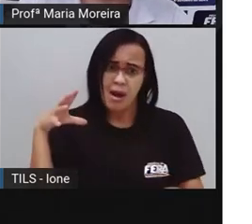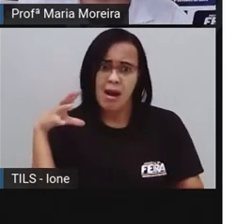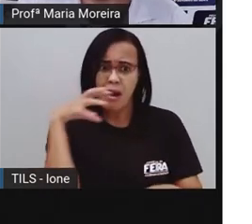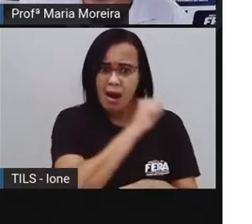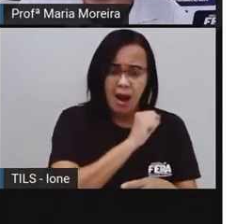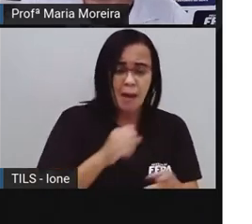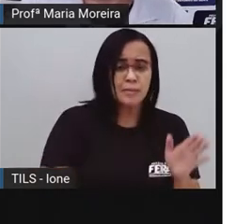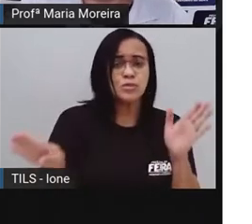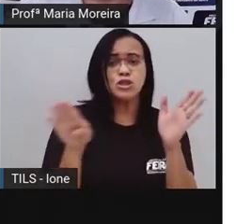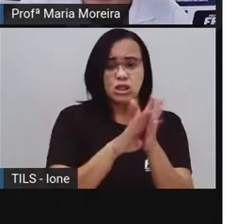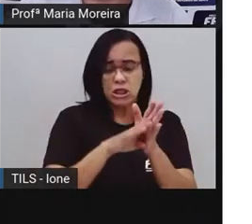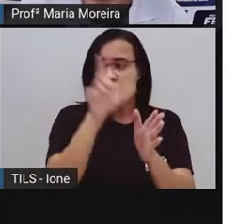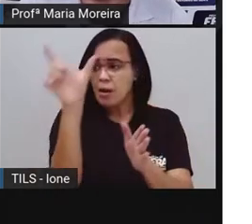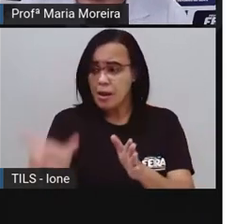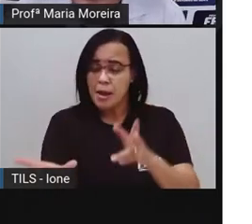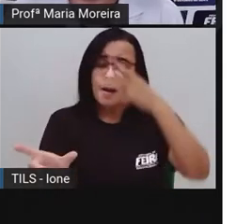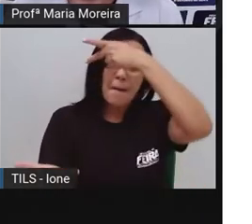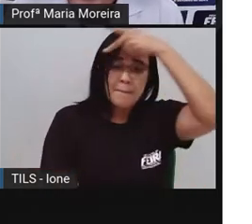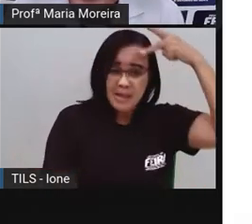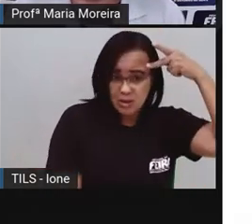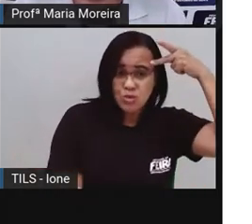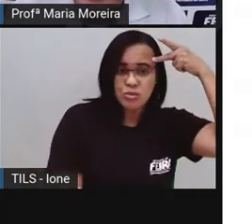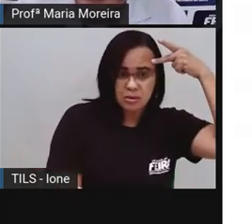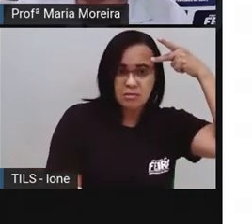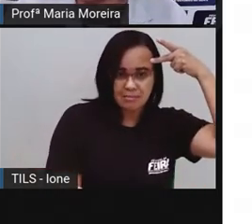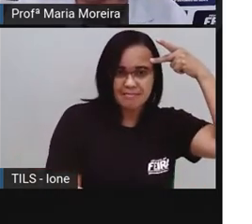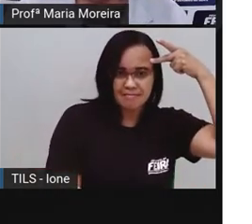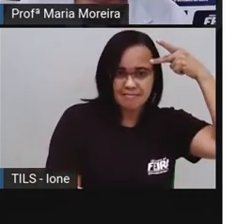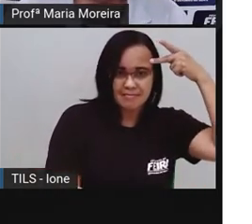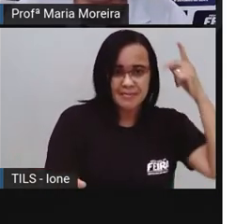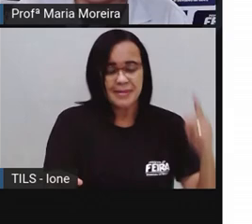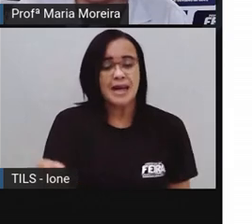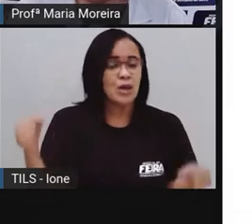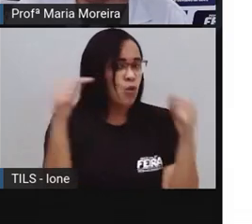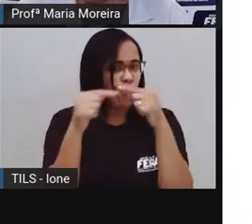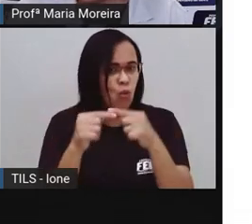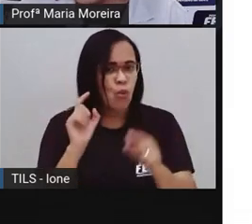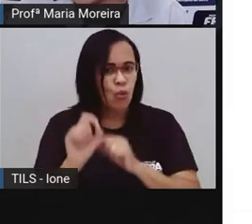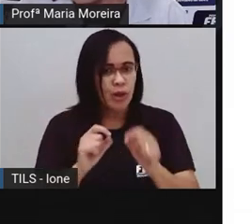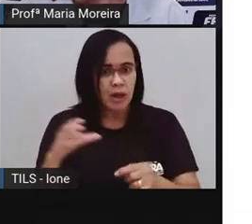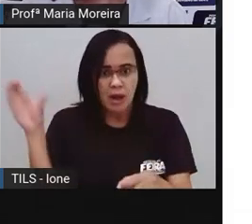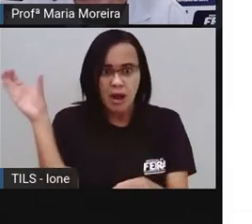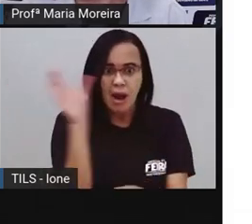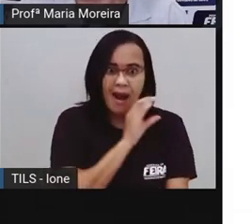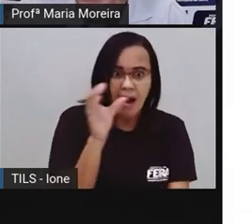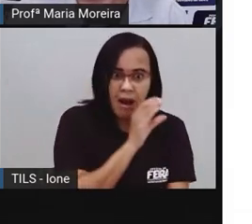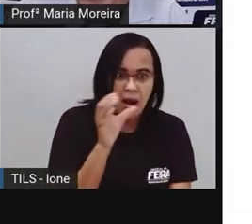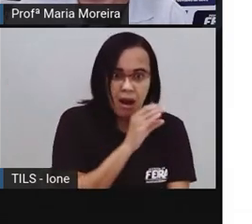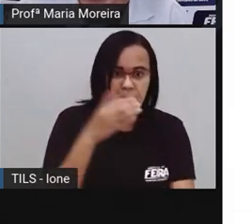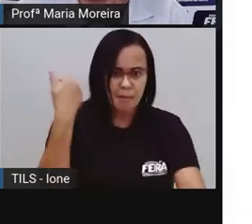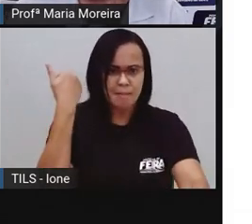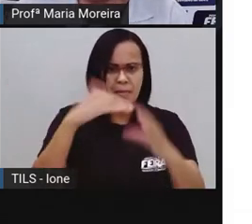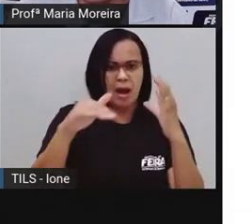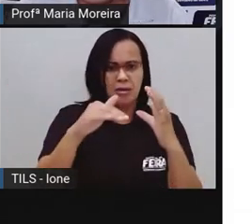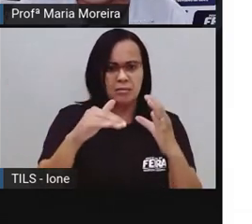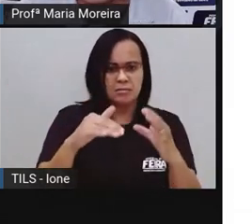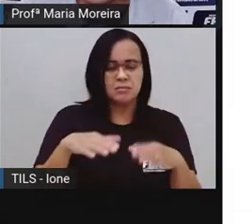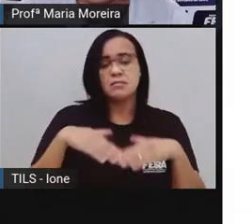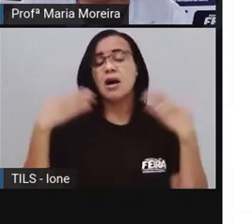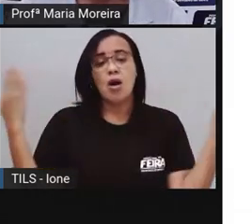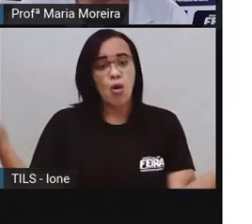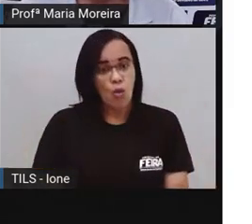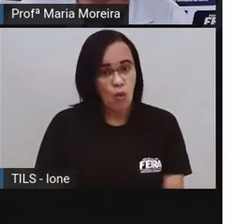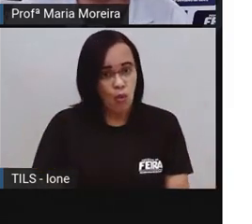queria mandar aí uma mensagem com urgência, né? Urgência urgentíssima. Mandava-se um telegrama. Pois